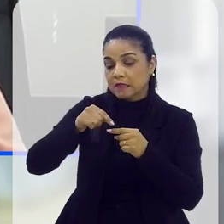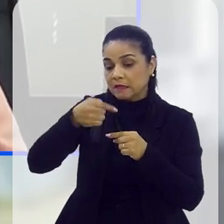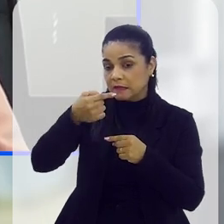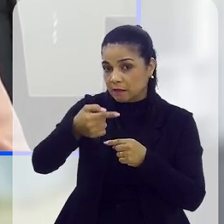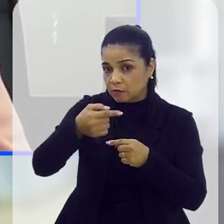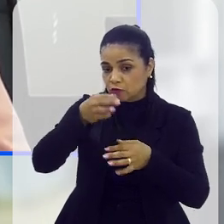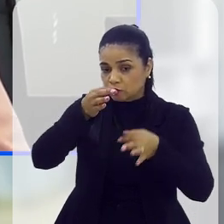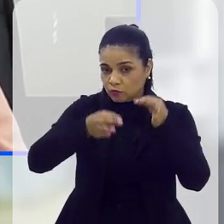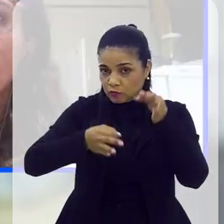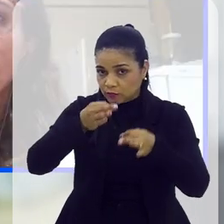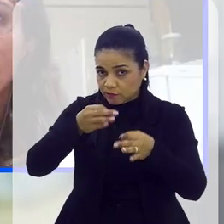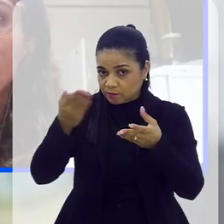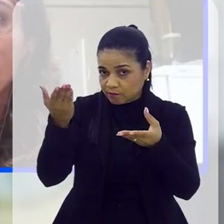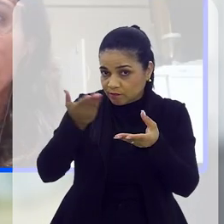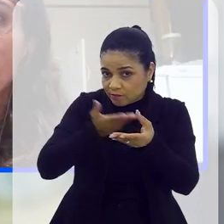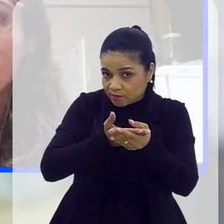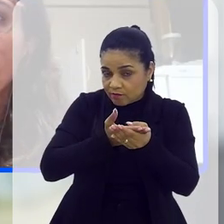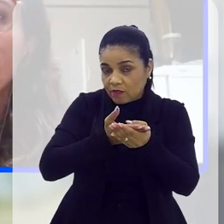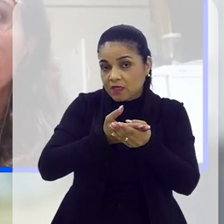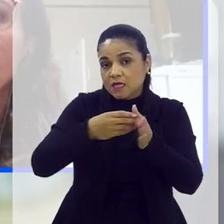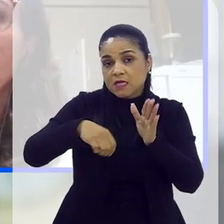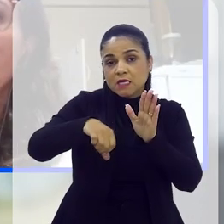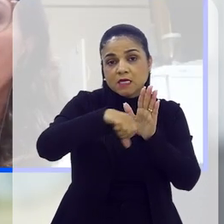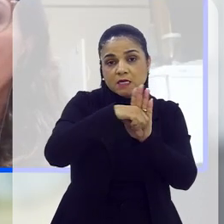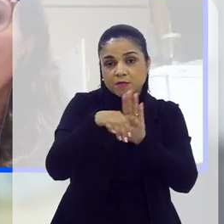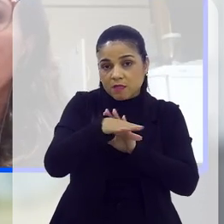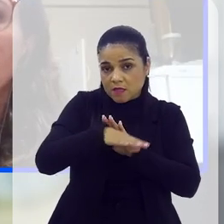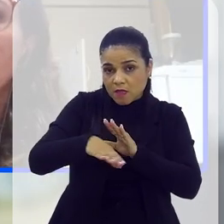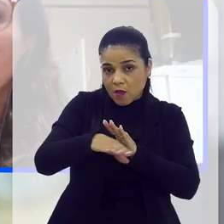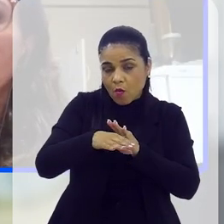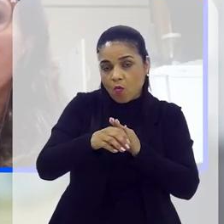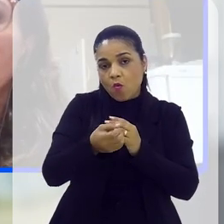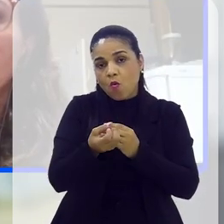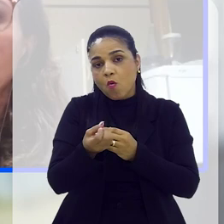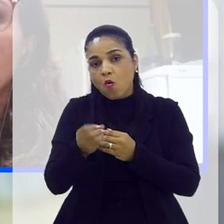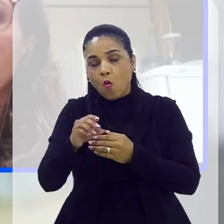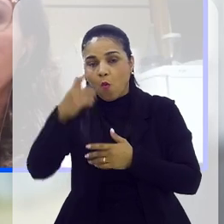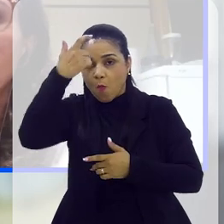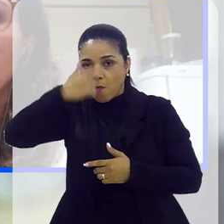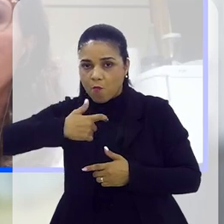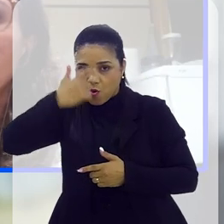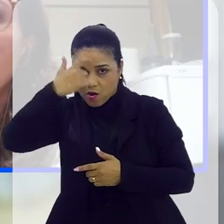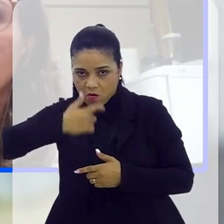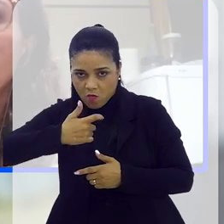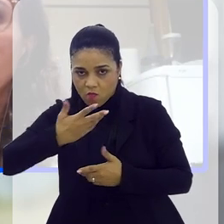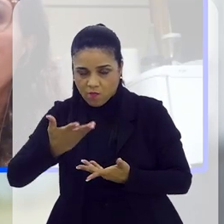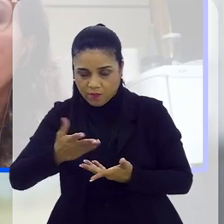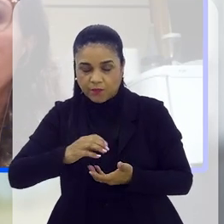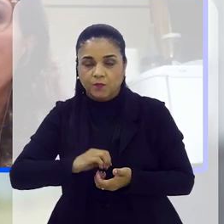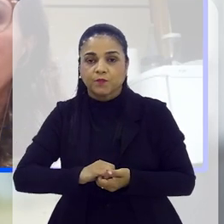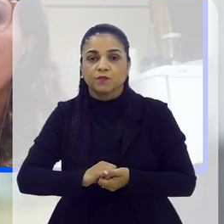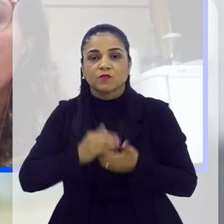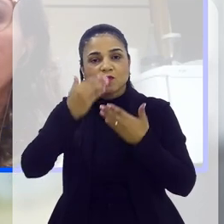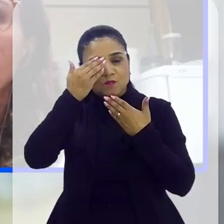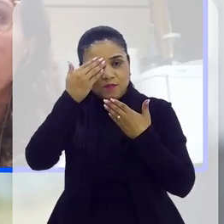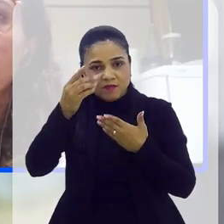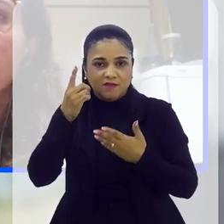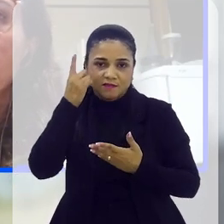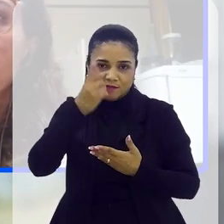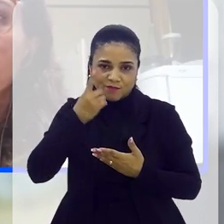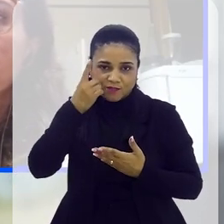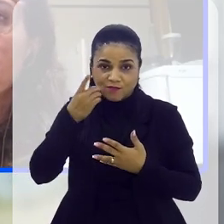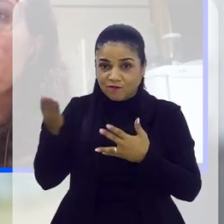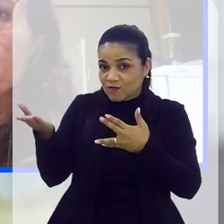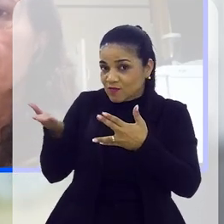para posterior ação, seja na área criminal ou seja na área do dano moral. Muito